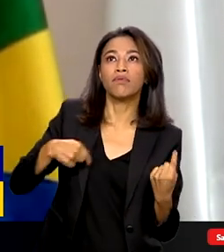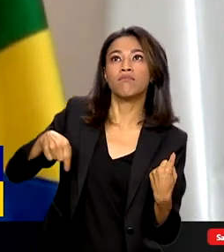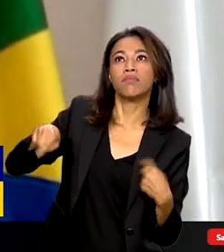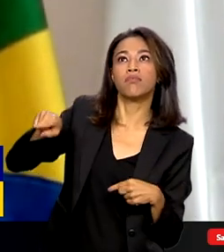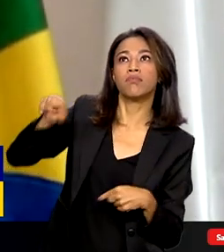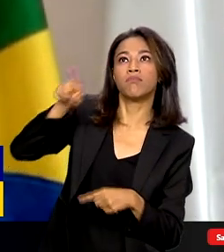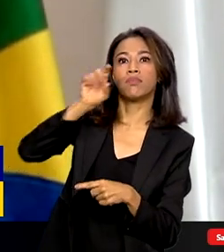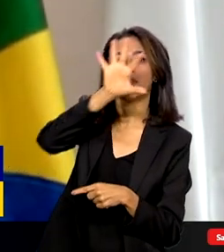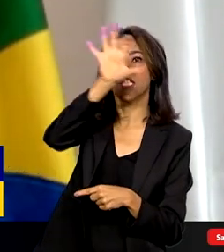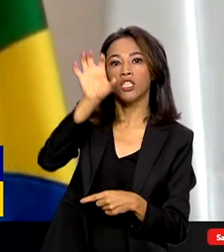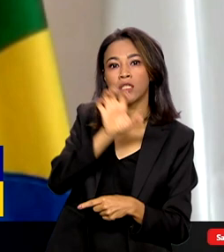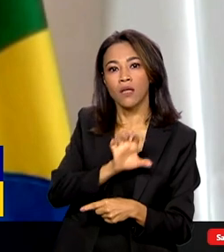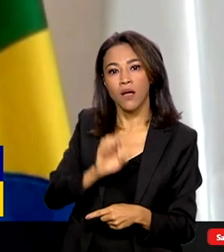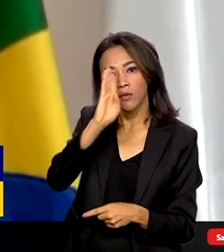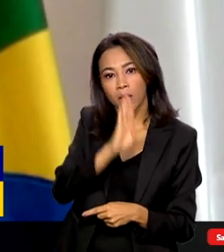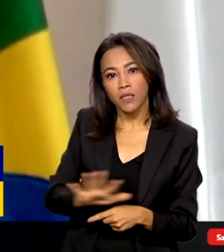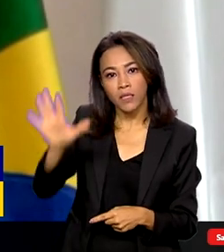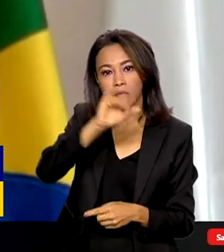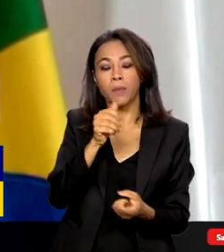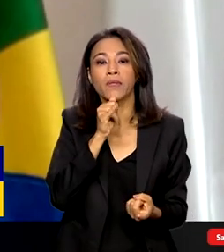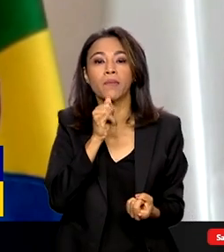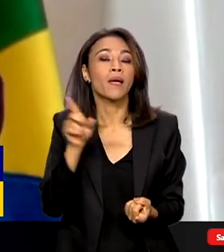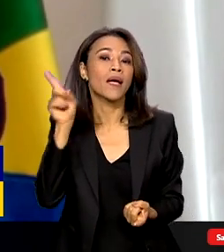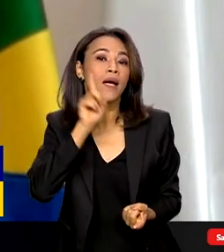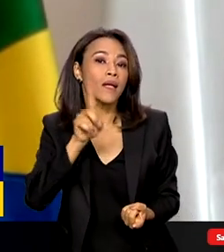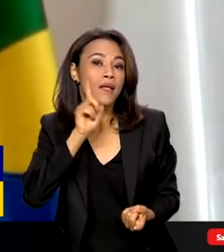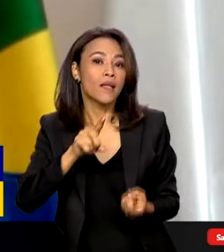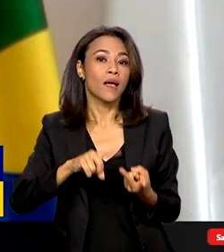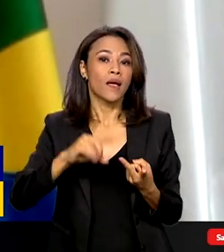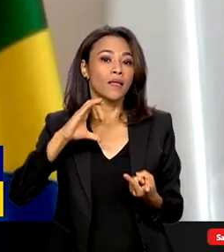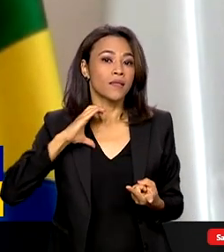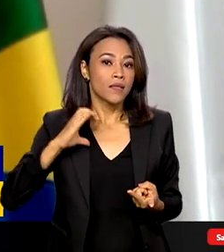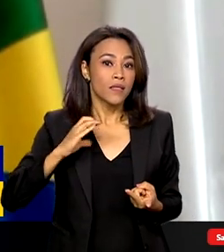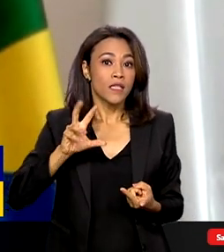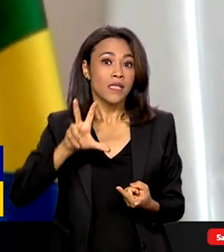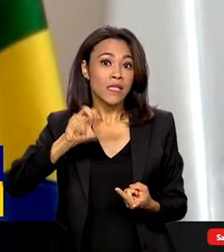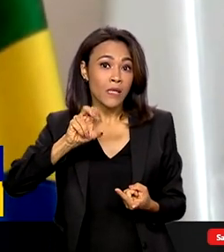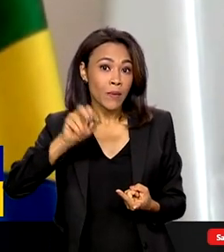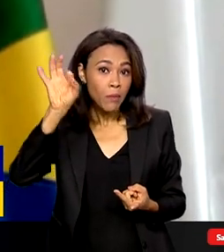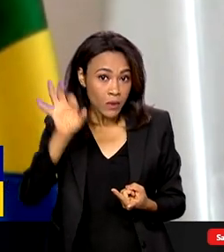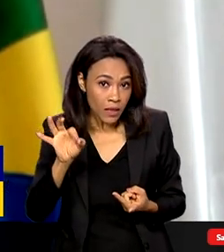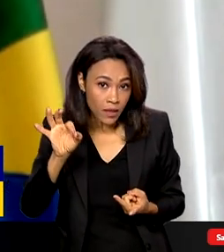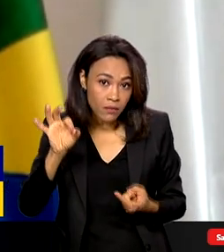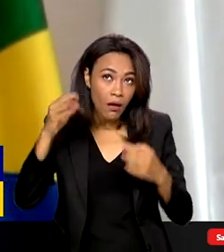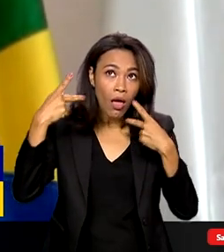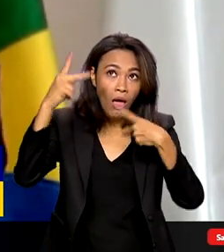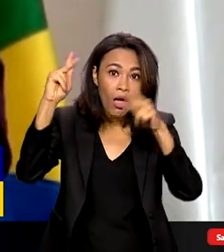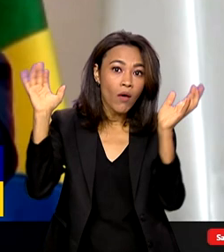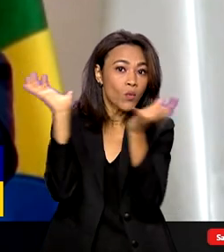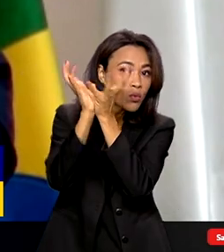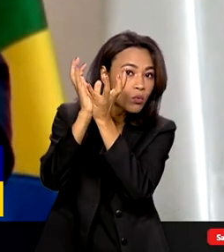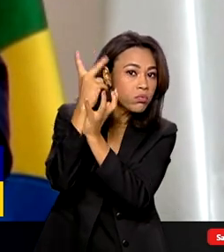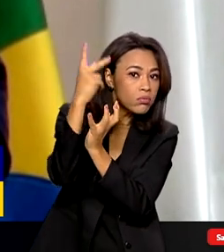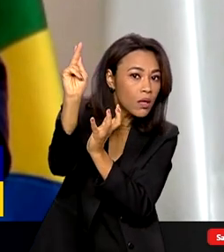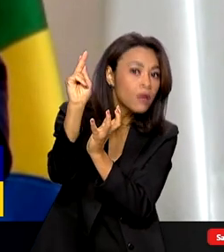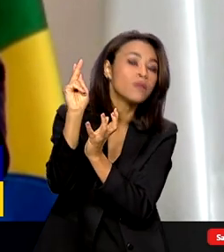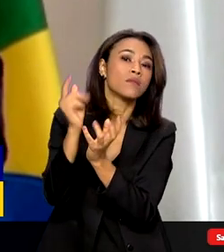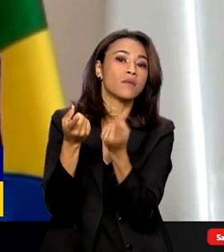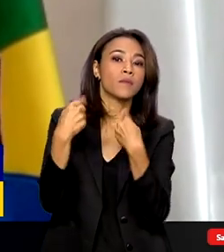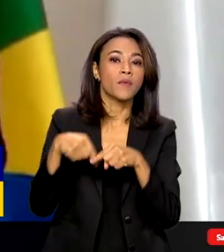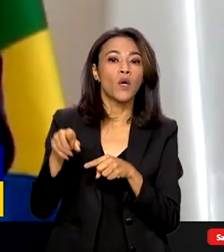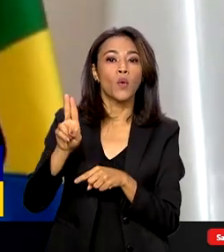Canadá, México e Estados Unidos, 50% do comércio é entre eles. A União Europeia,